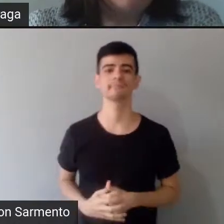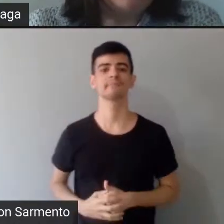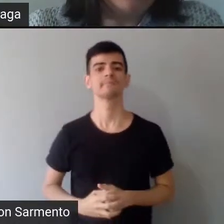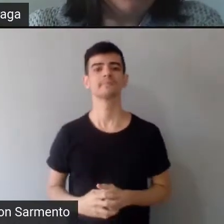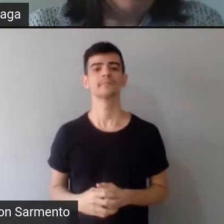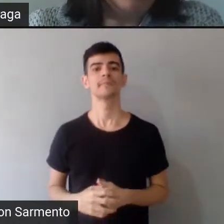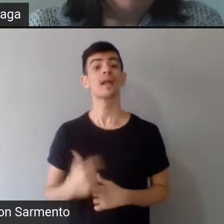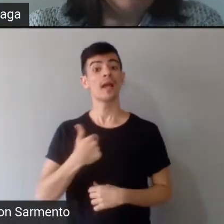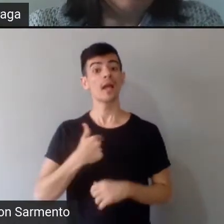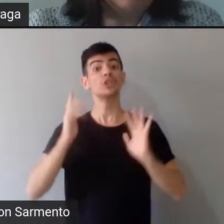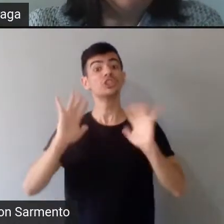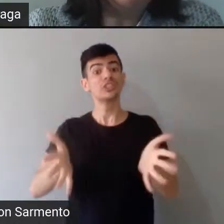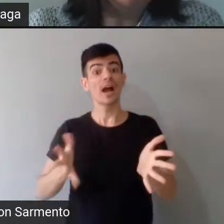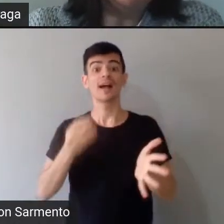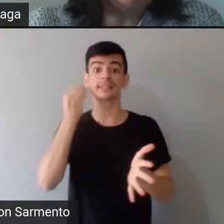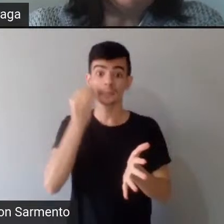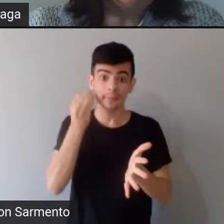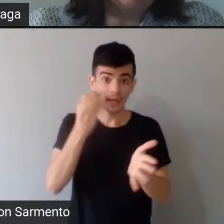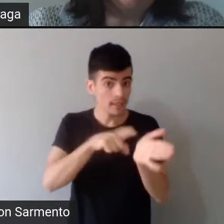quase dez anos,